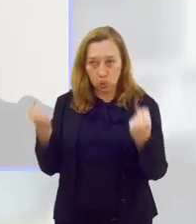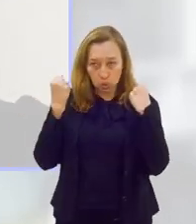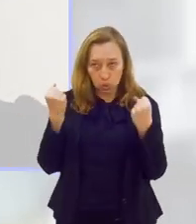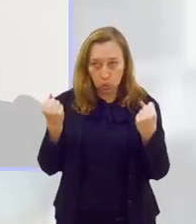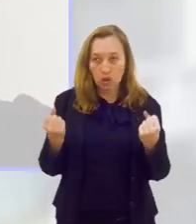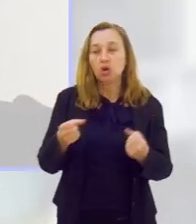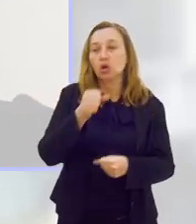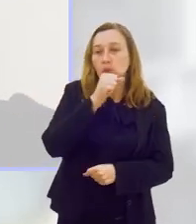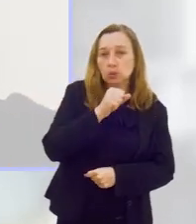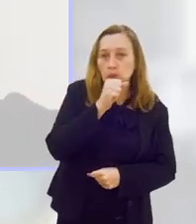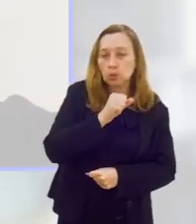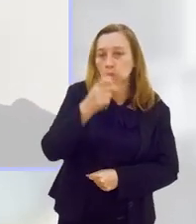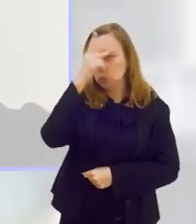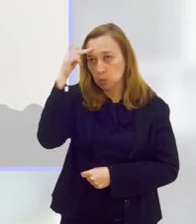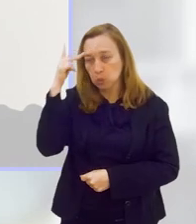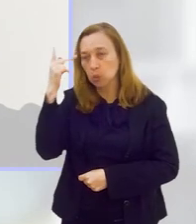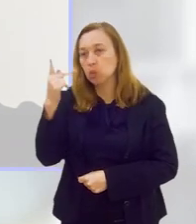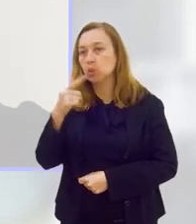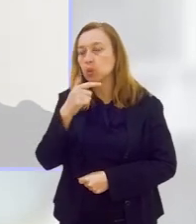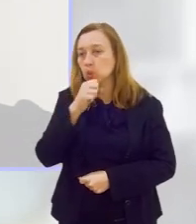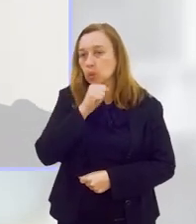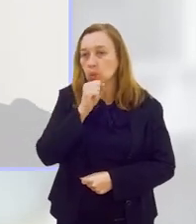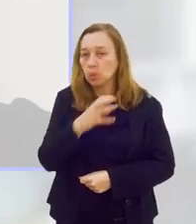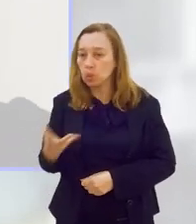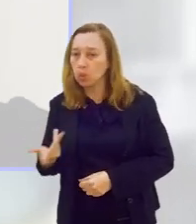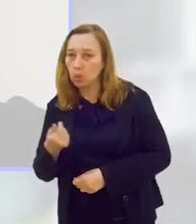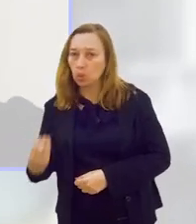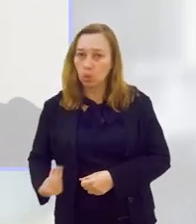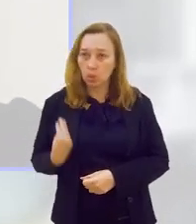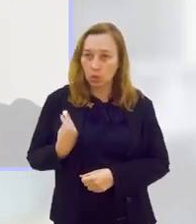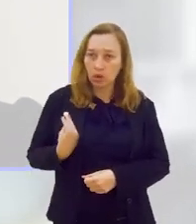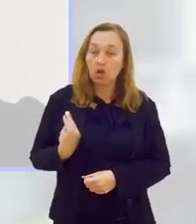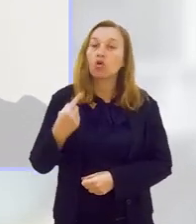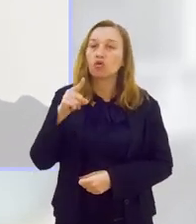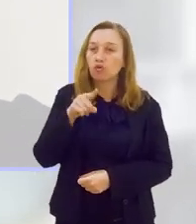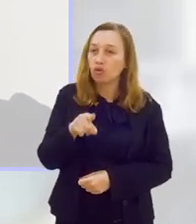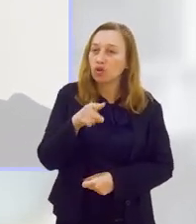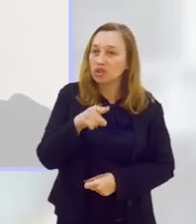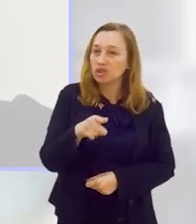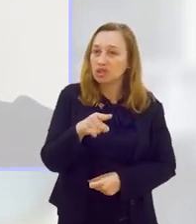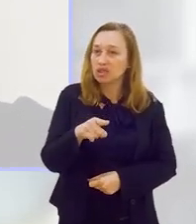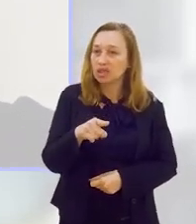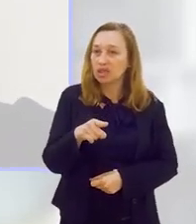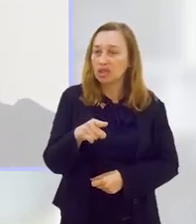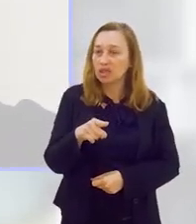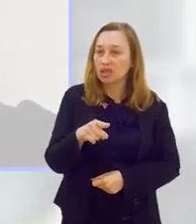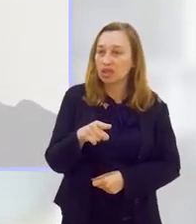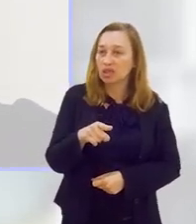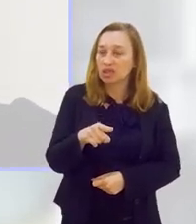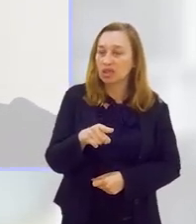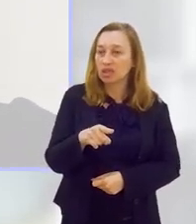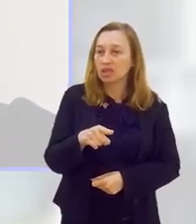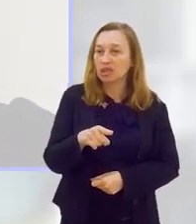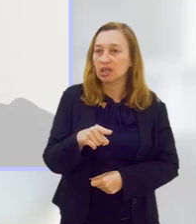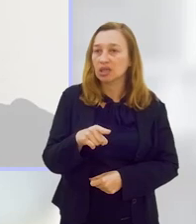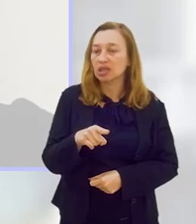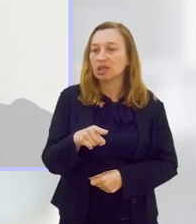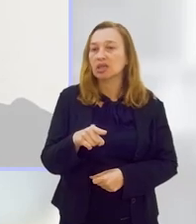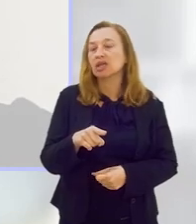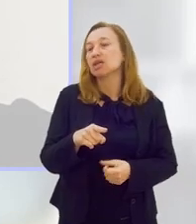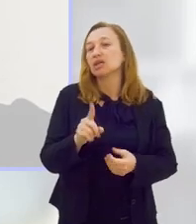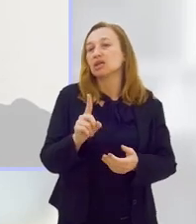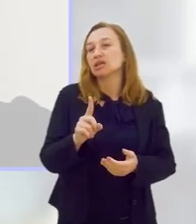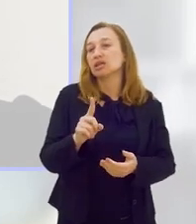você retarda a sarcopenia, que a perda de massa muscular, você tem a diminuição da pressão arterial,